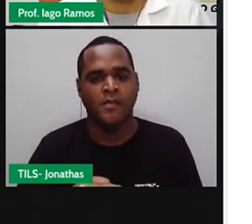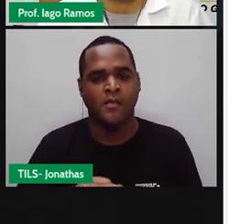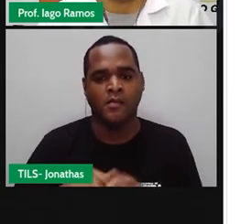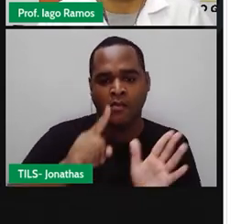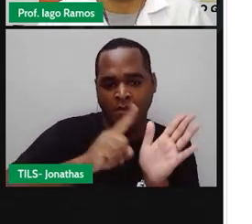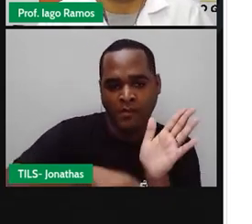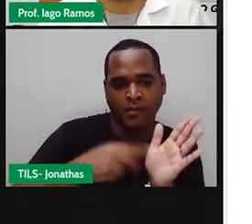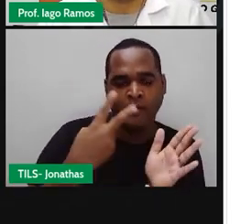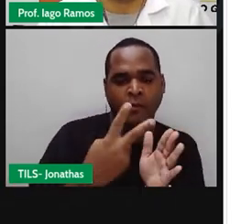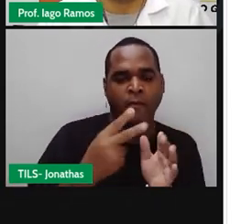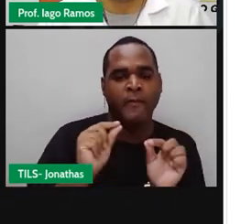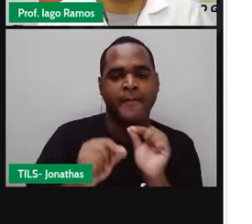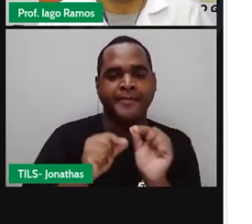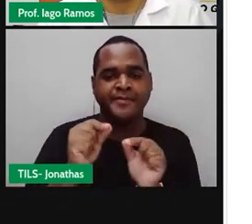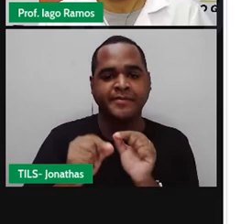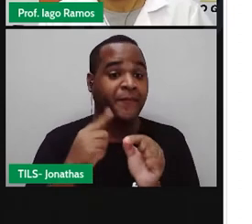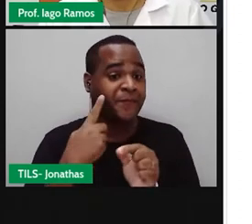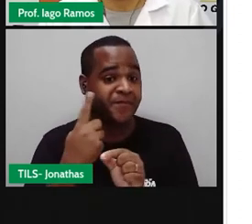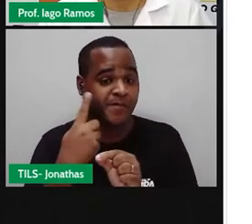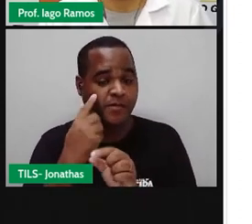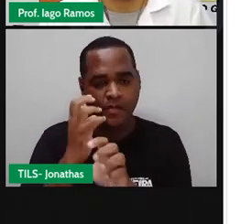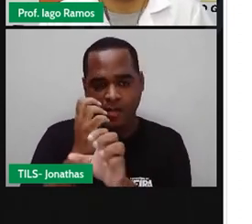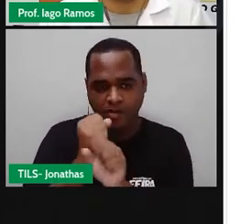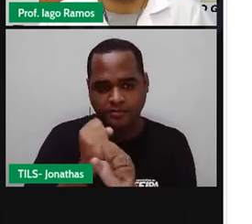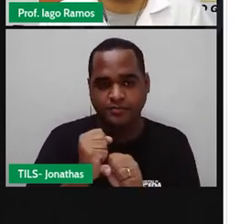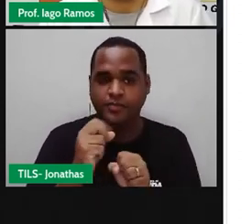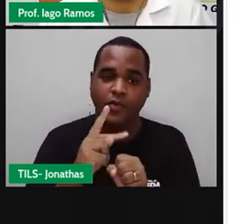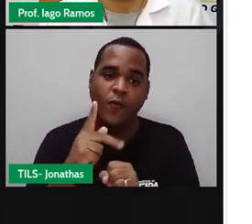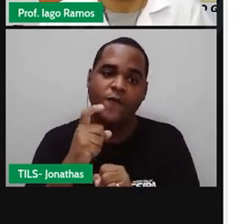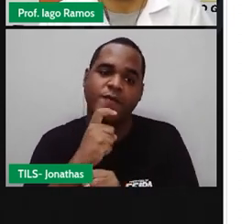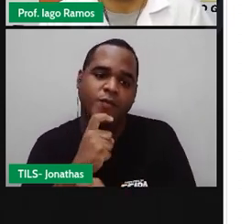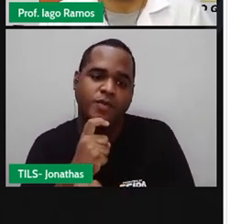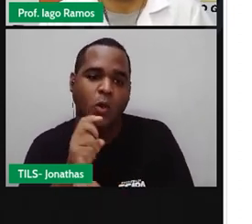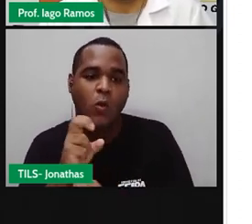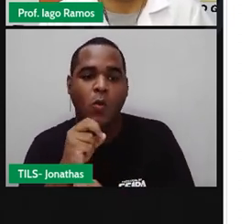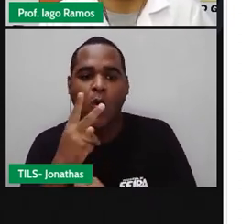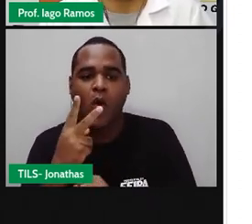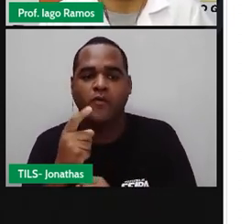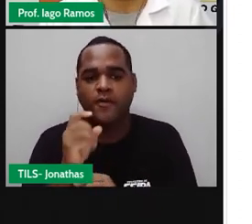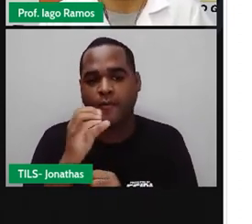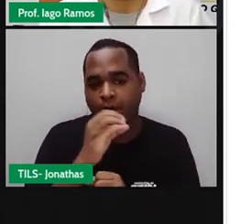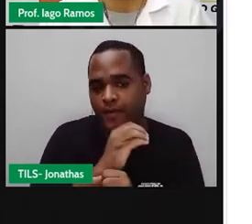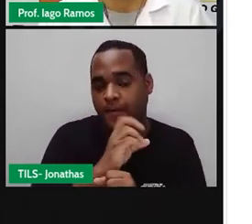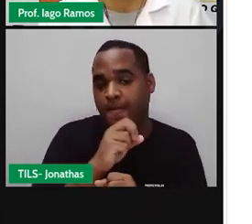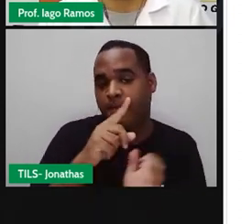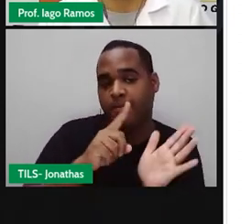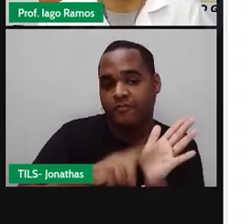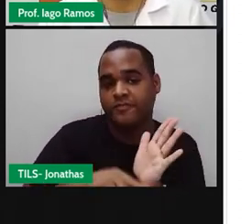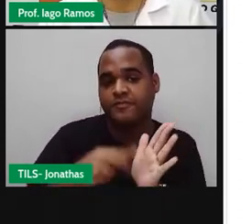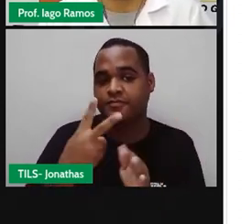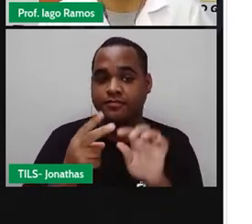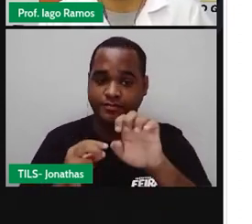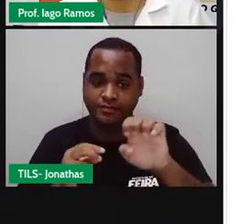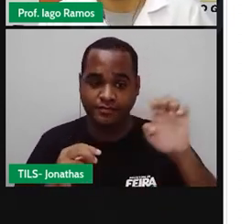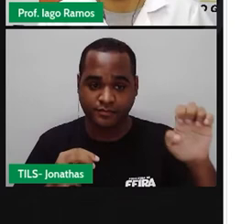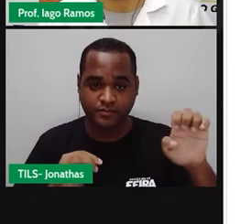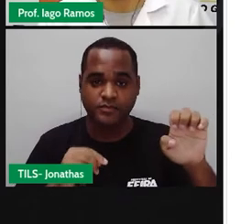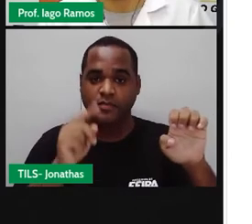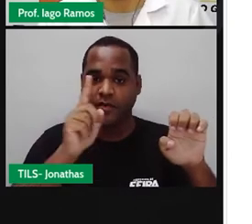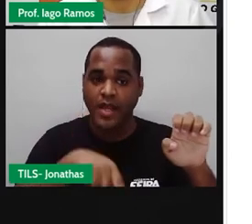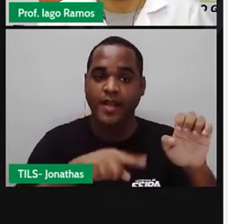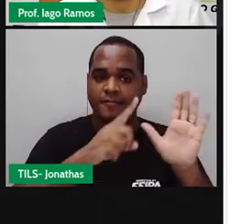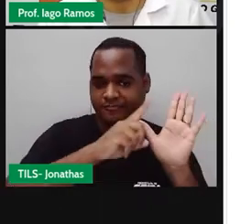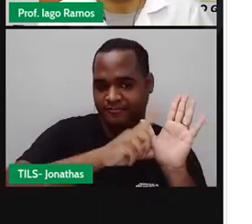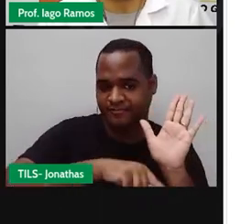Você pode pensar em temperatura. Ou então, você pode pensar, menos 2 está à esquerda. Sempre quem está à esquerda é